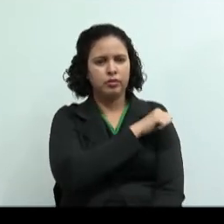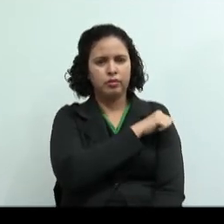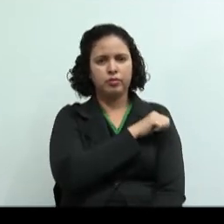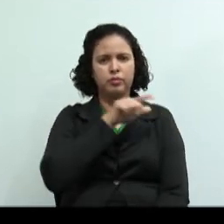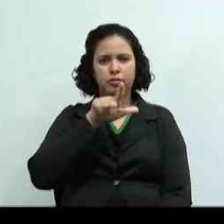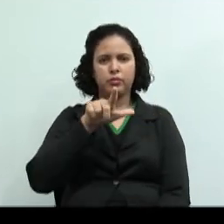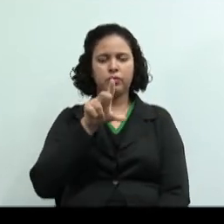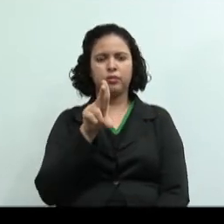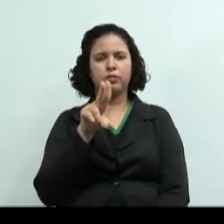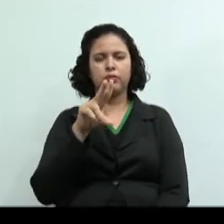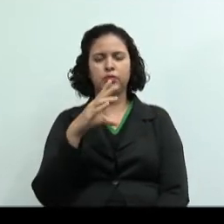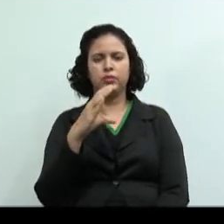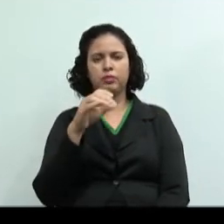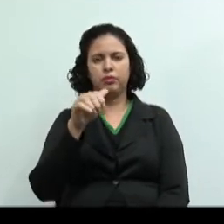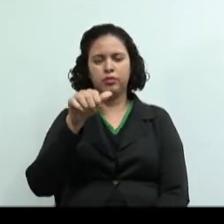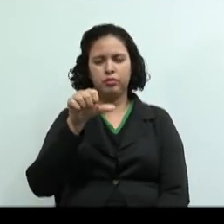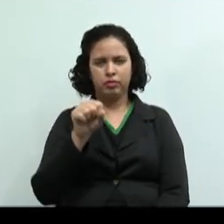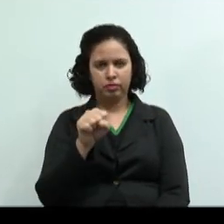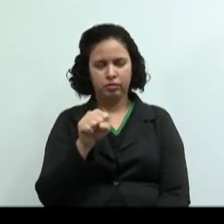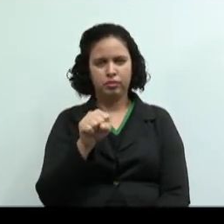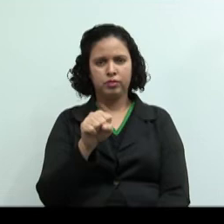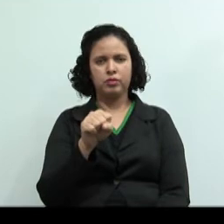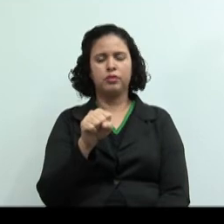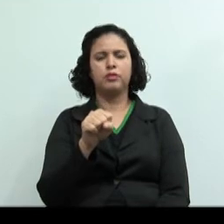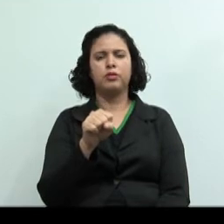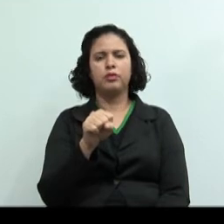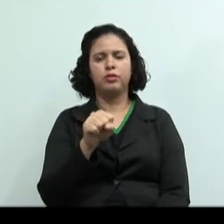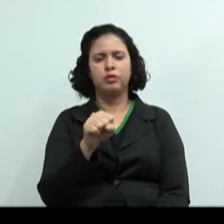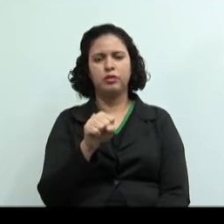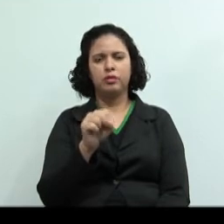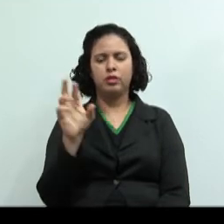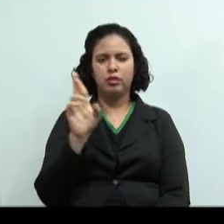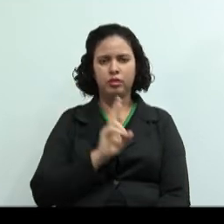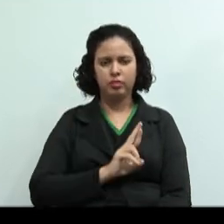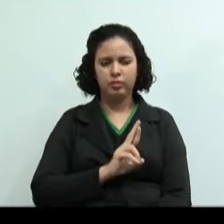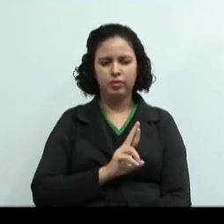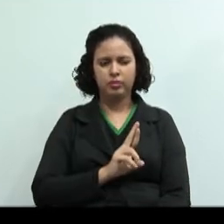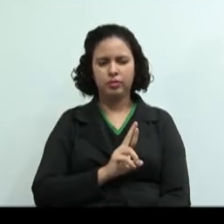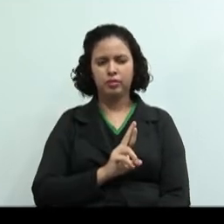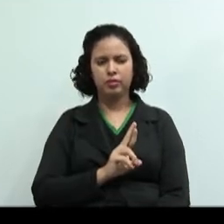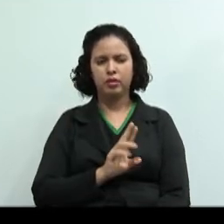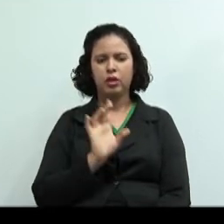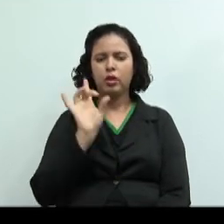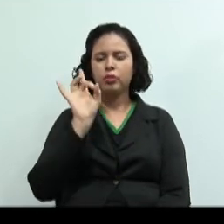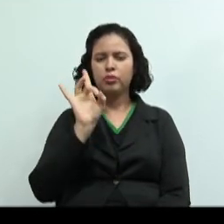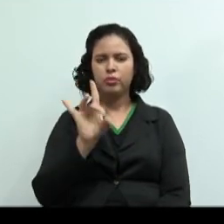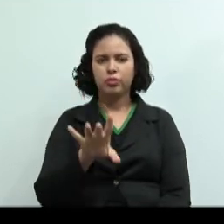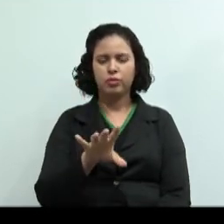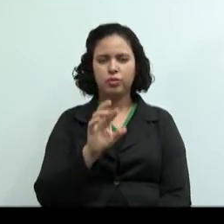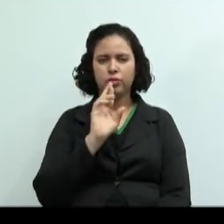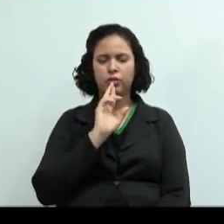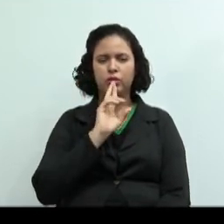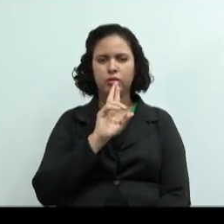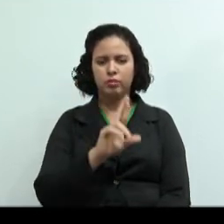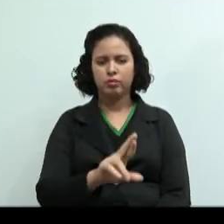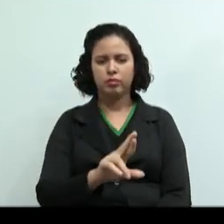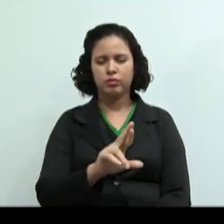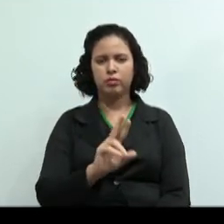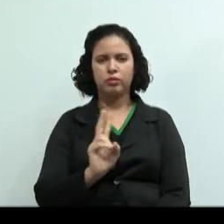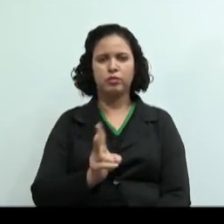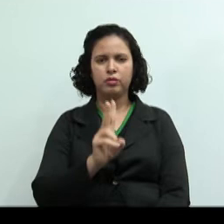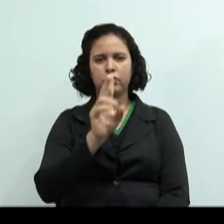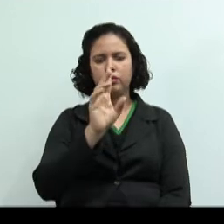Francisca Martendal, ele colocou só a resposta do valor de cada um. Custo